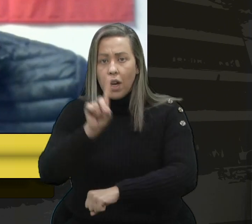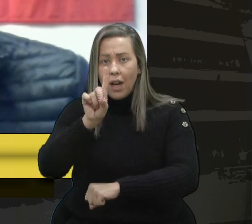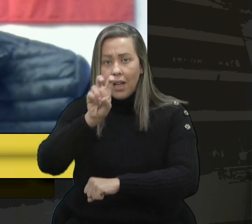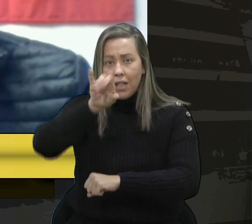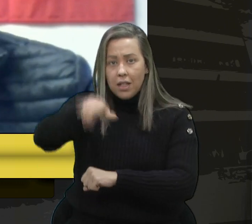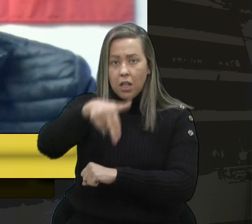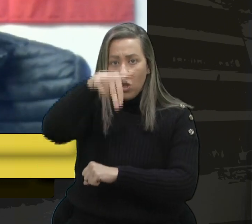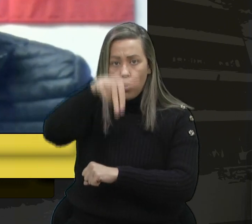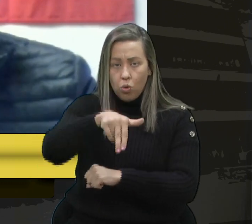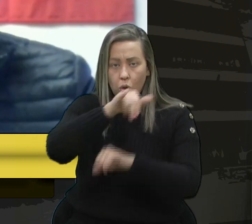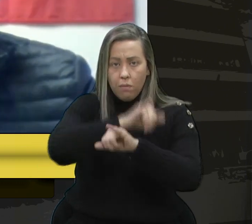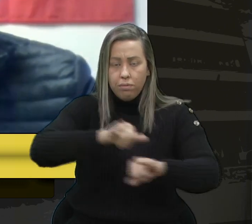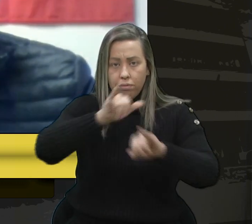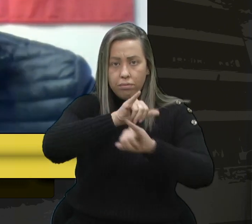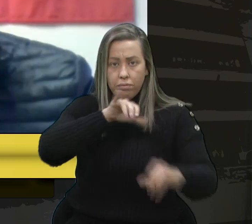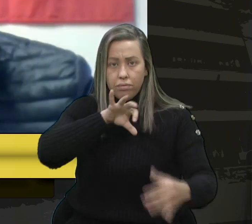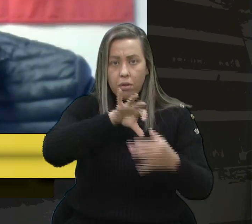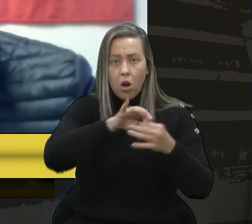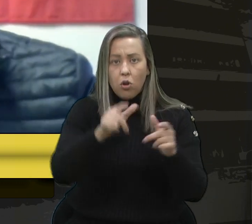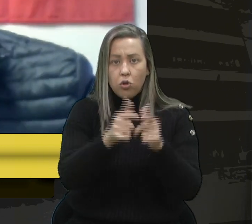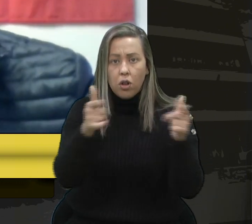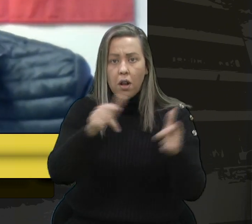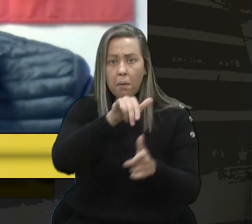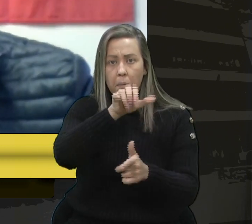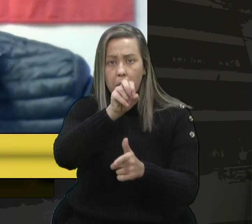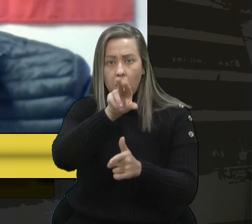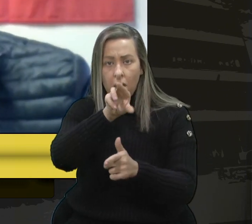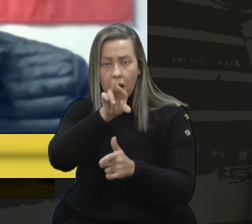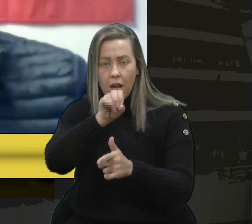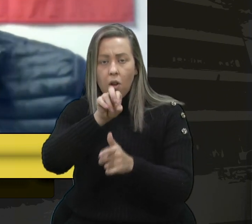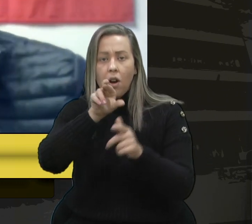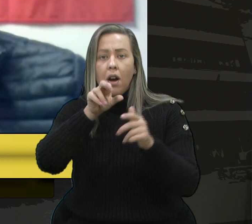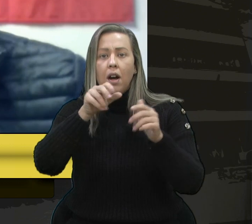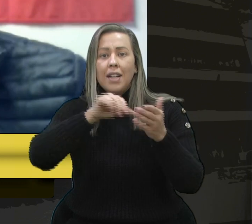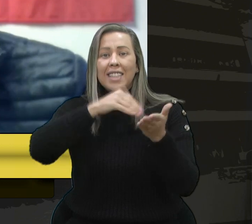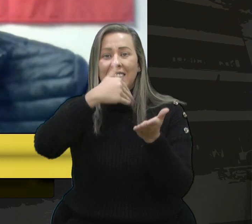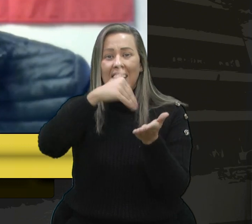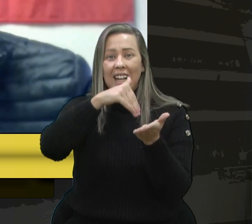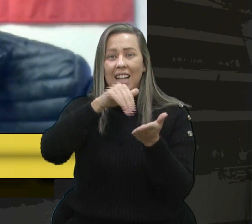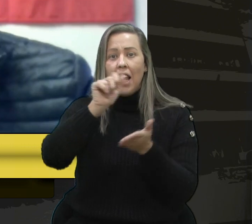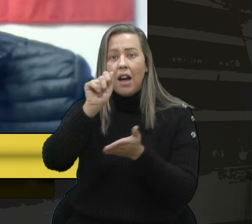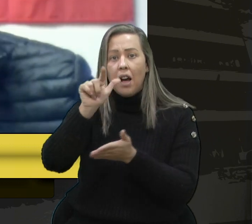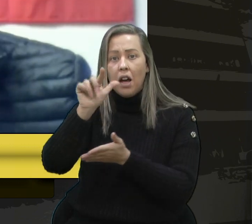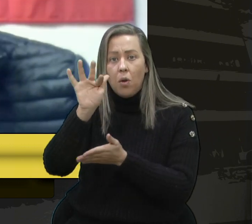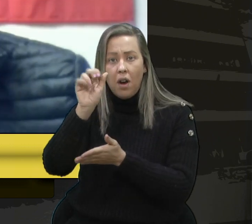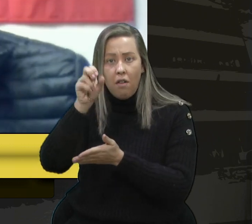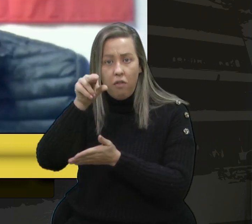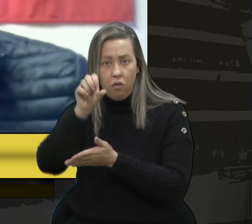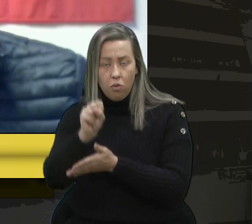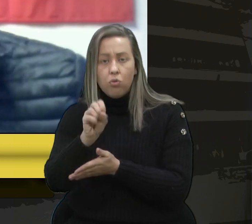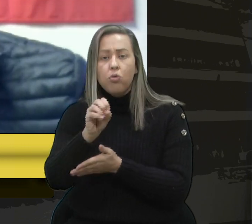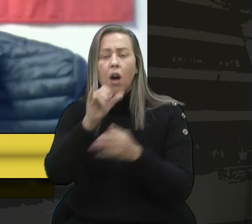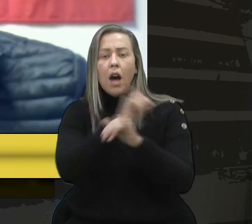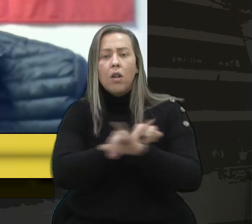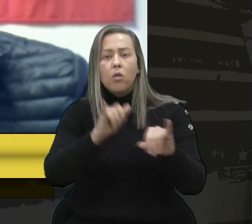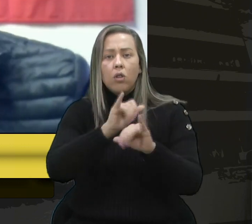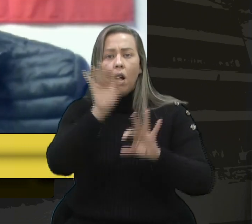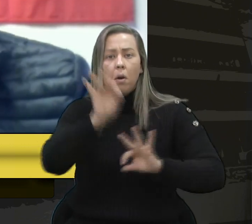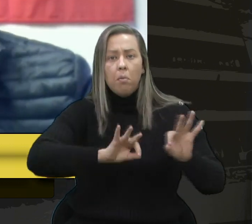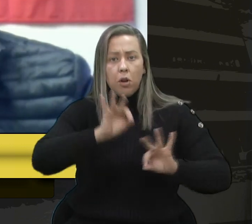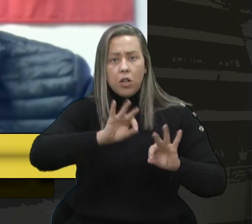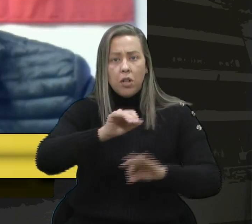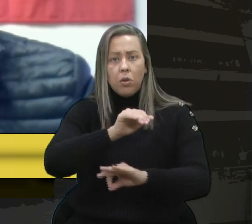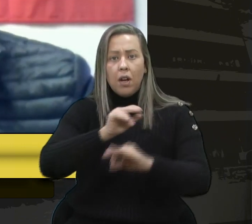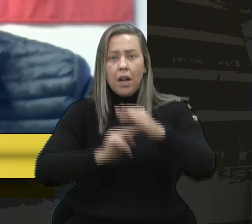junho, em matéria vinculada no Jornal Pioneiro, foi relatado que o secretário de Trânsito, Alfonso Nunebring, anunciou que o projeto da